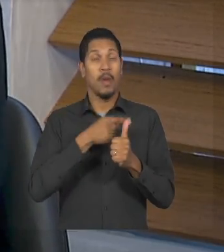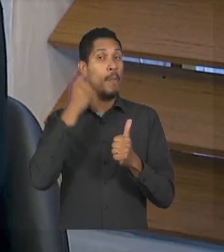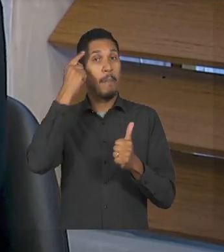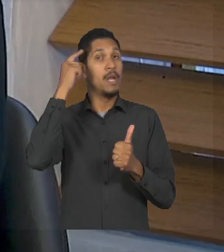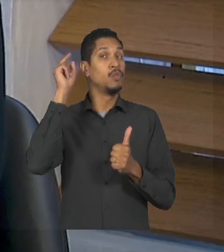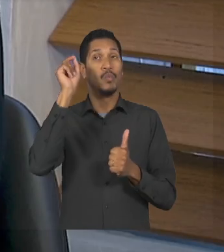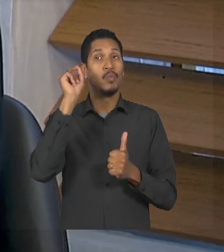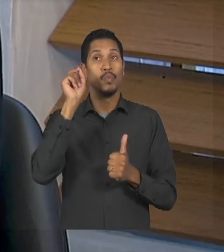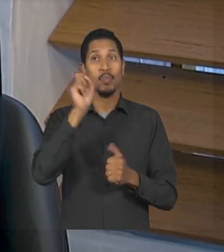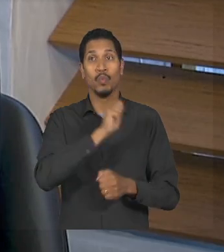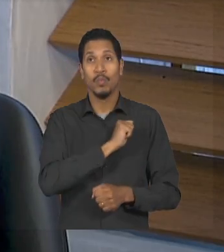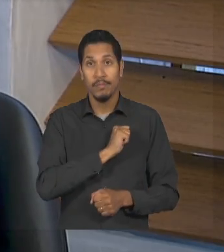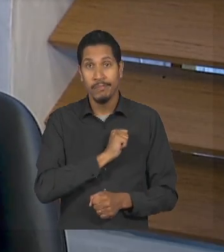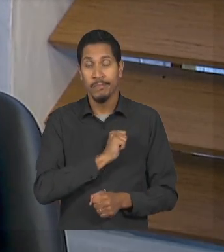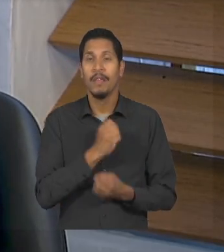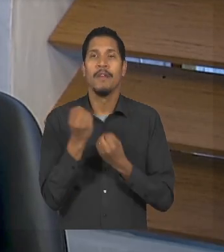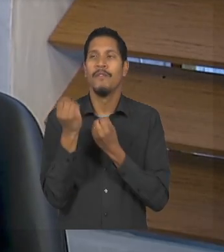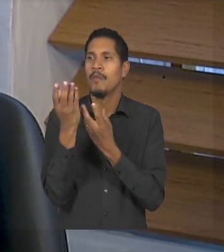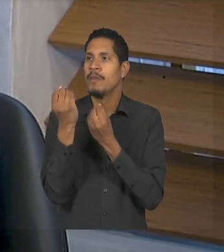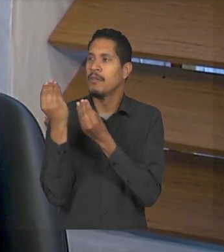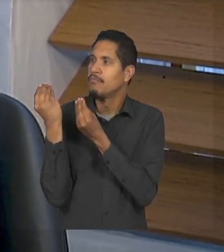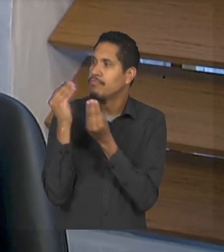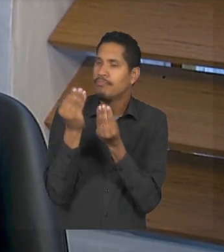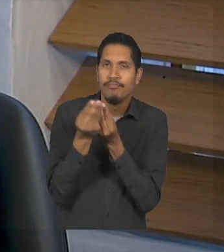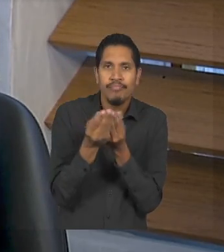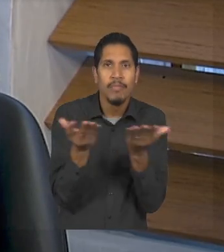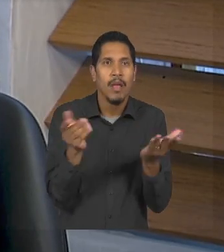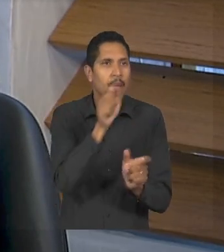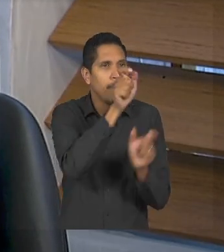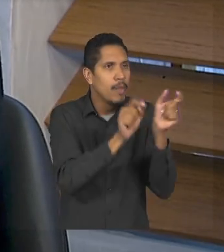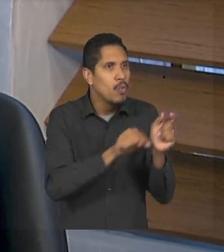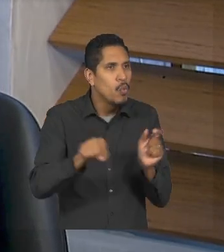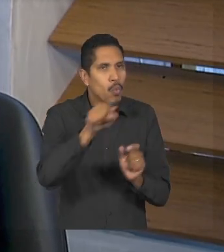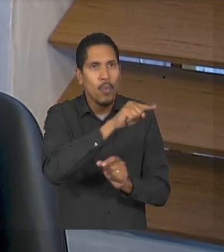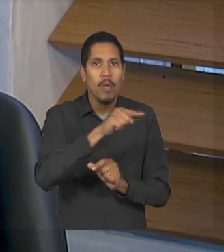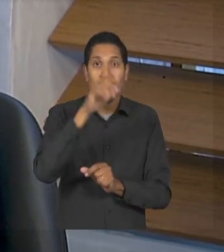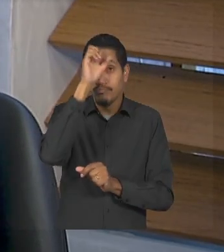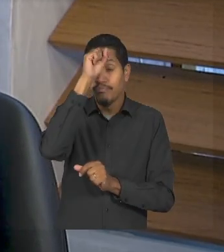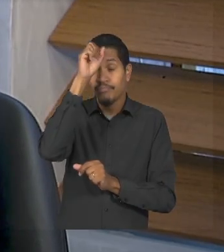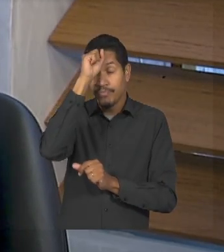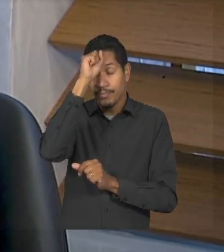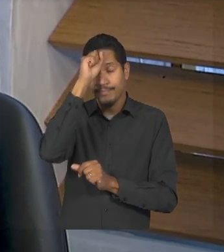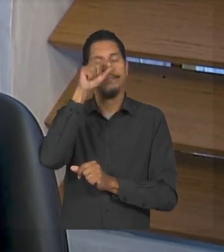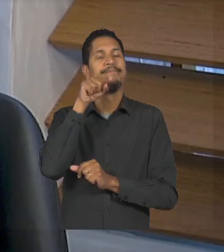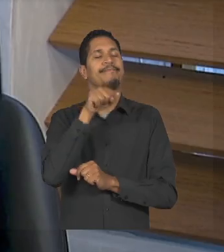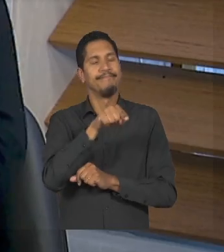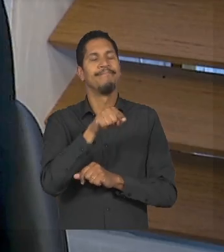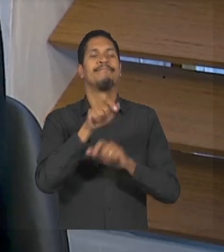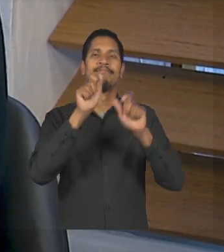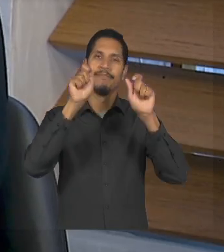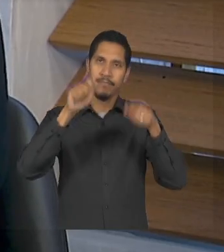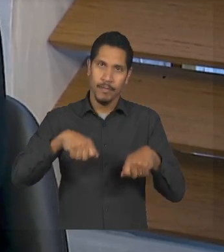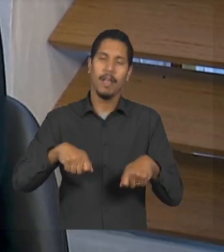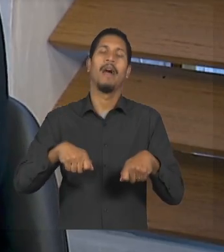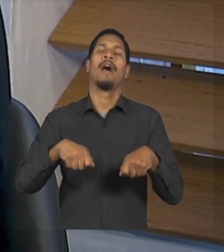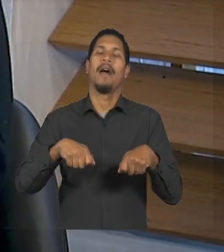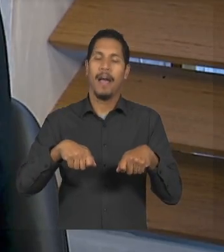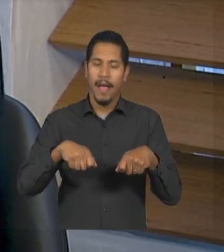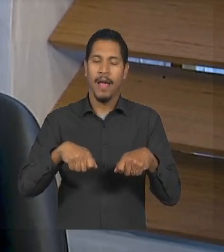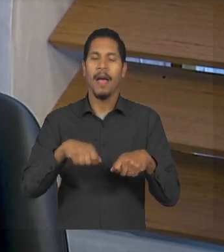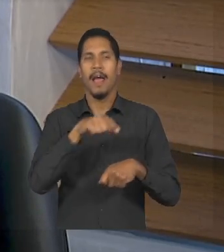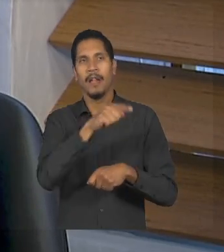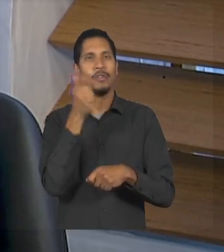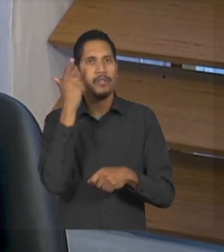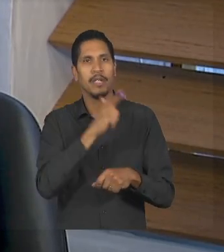é trazer informação para as pessoas e quando elas se informam elas de alguma forma elas